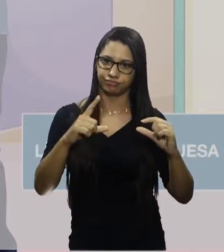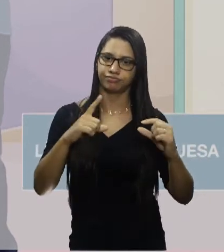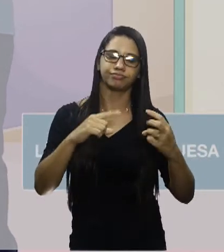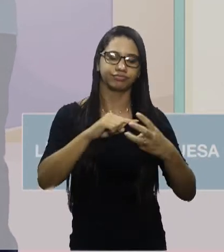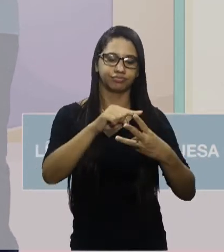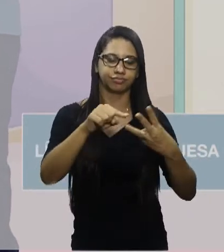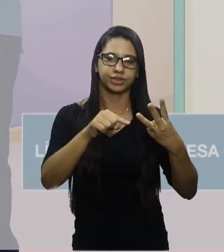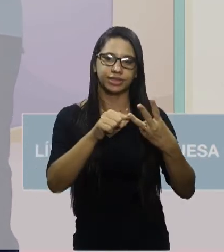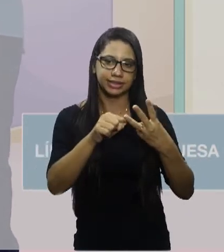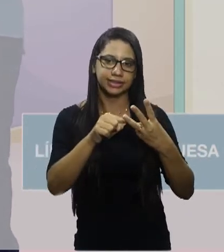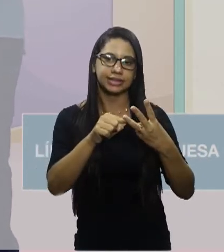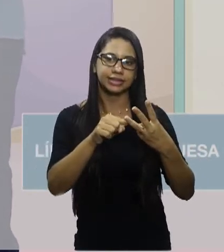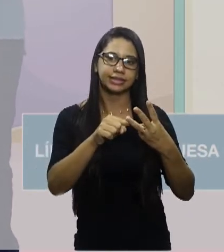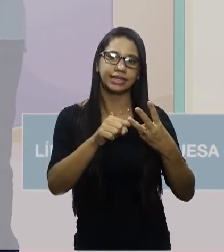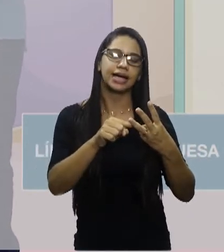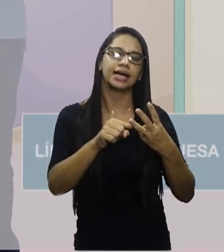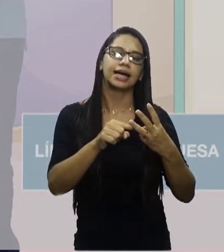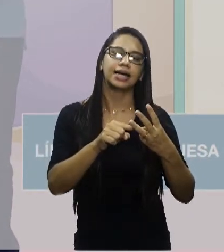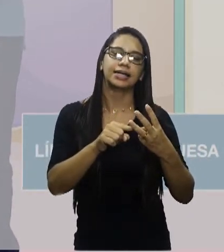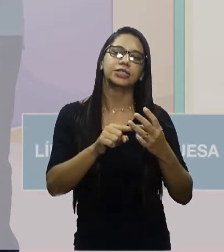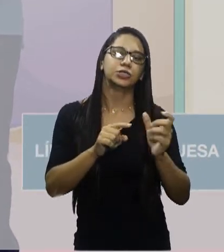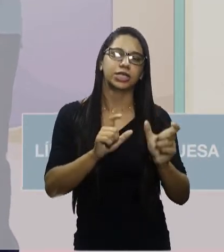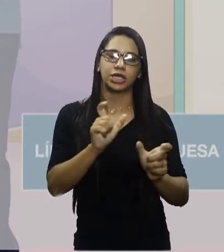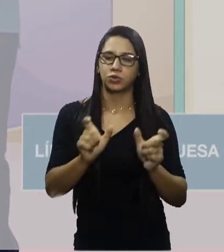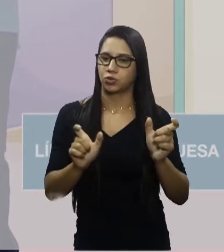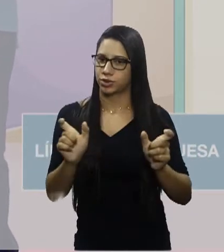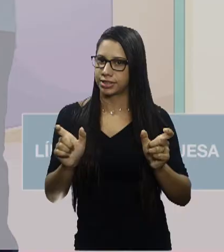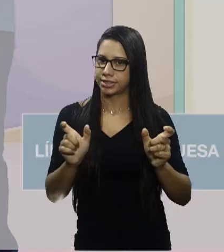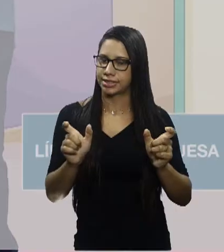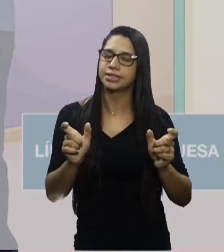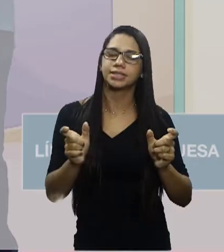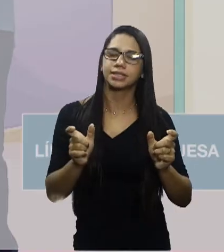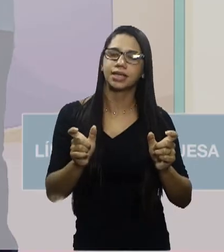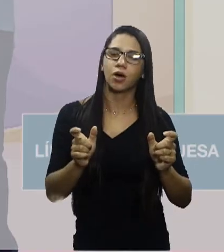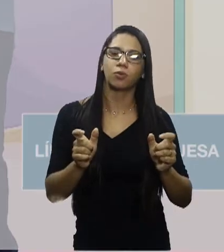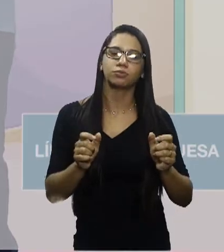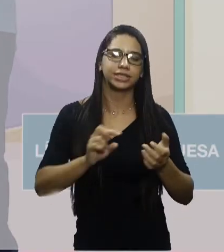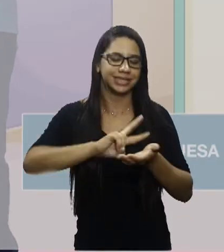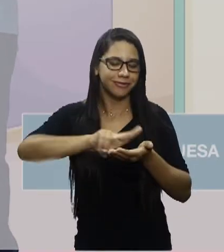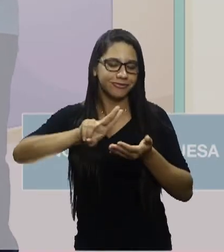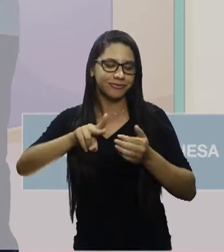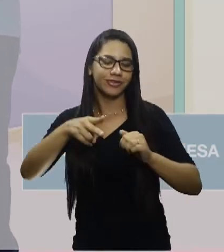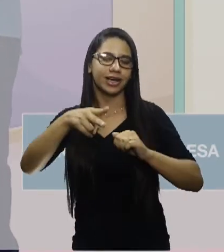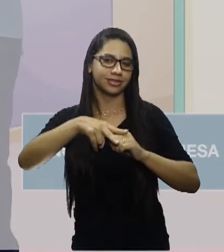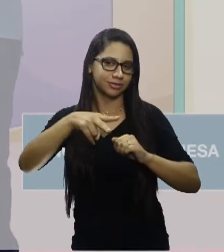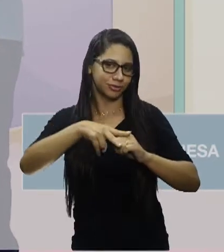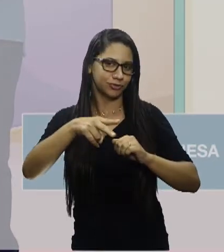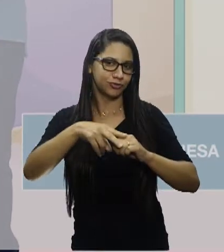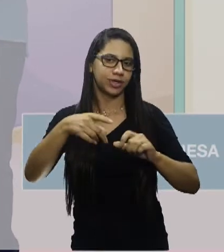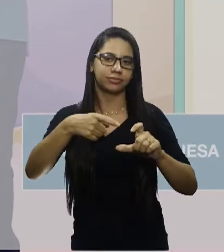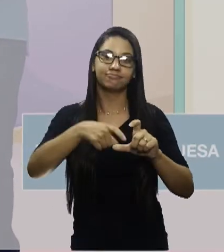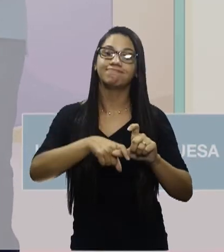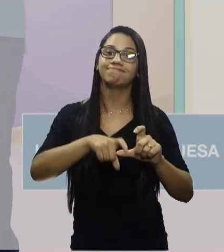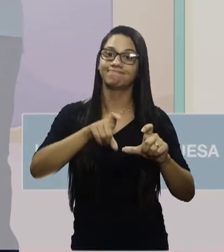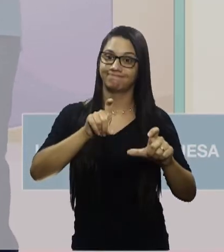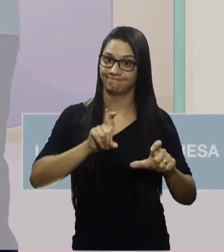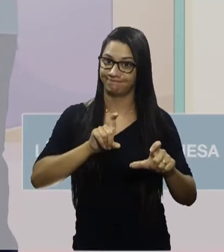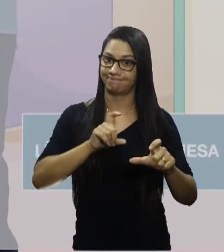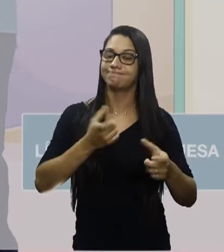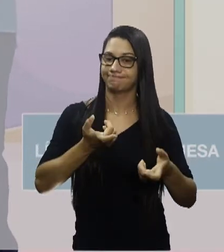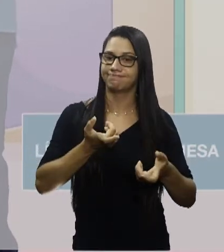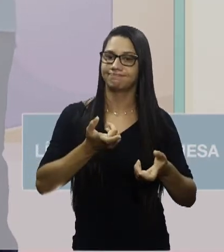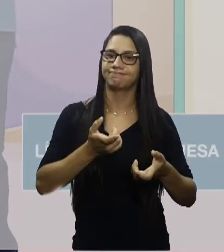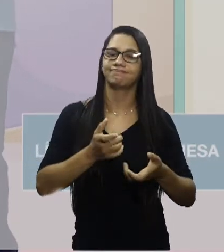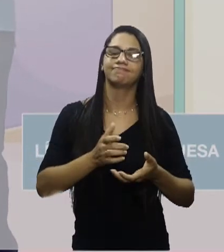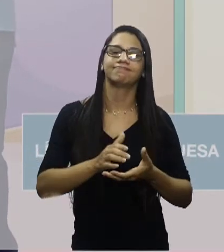três orações, então ele vai ser um período composto e essas orações são coordenadas. Então, vai ser um período composto por